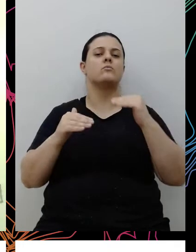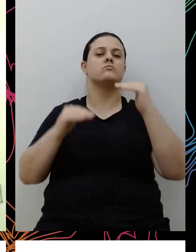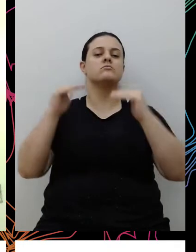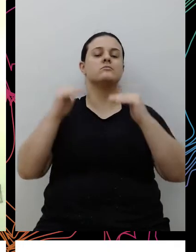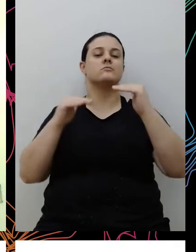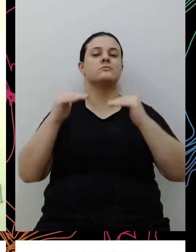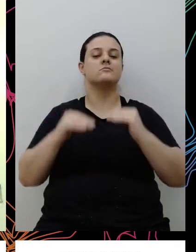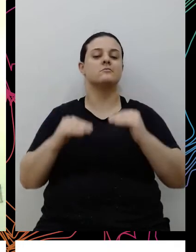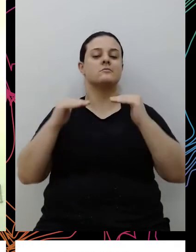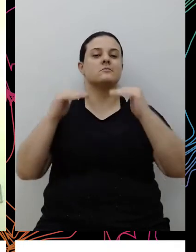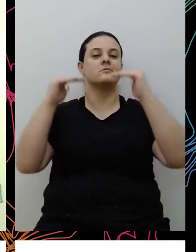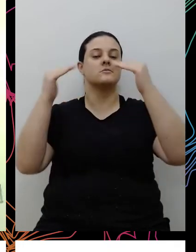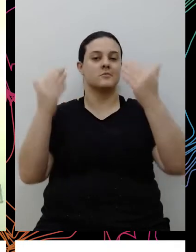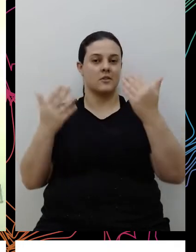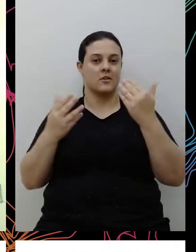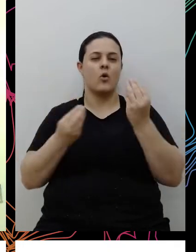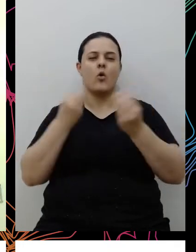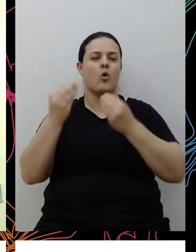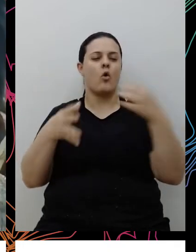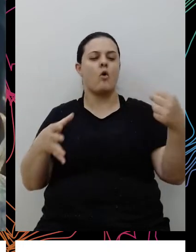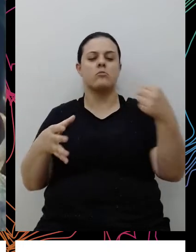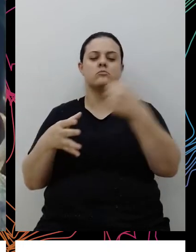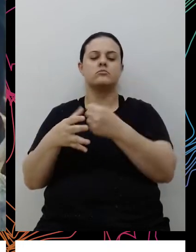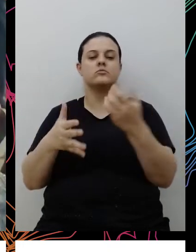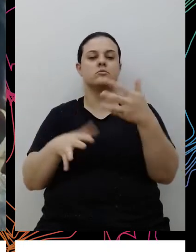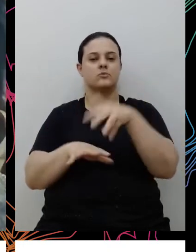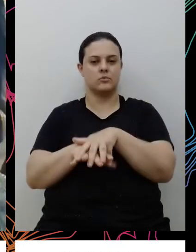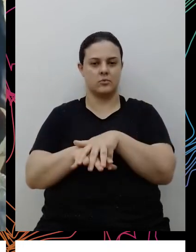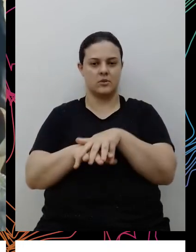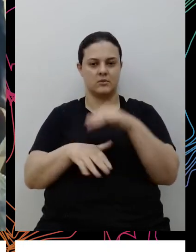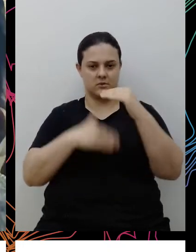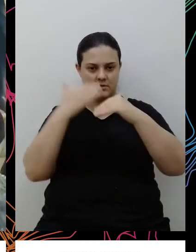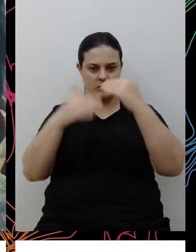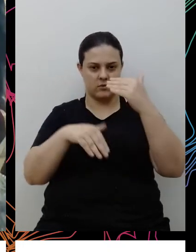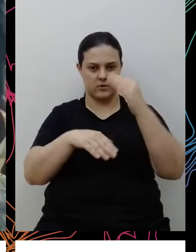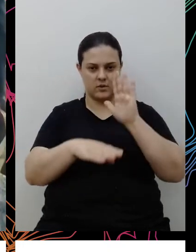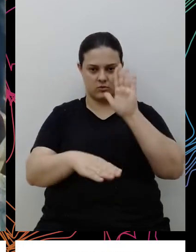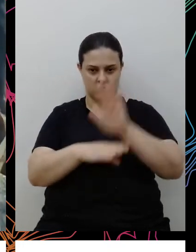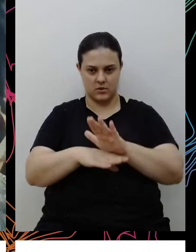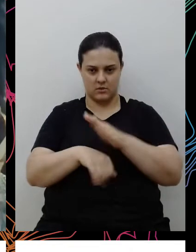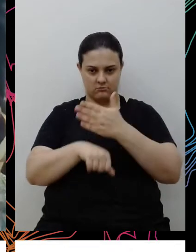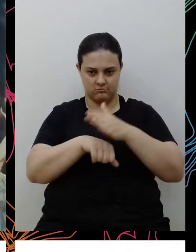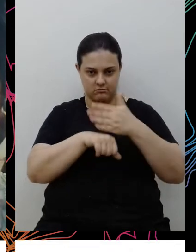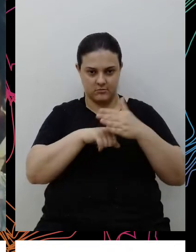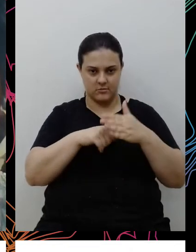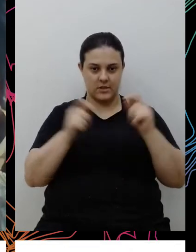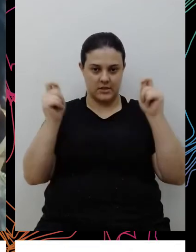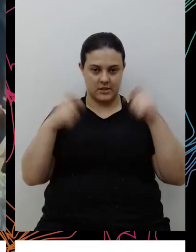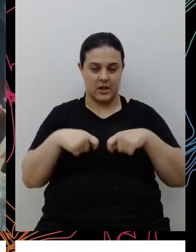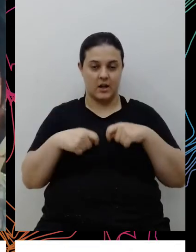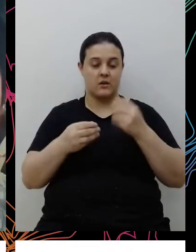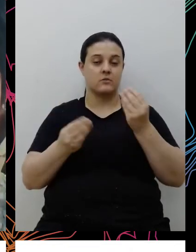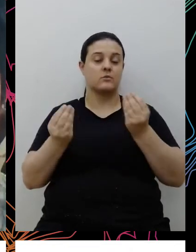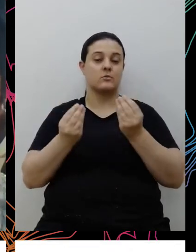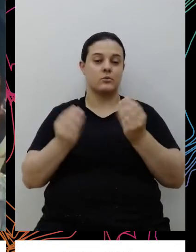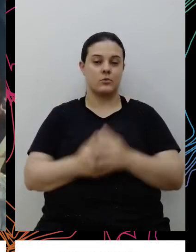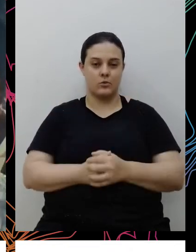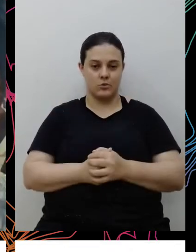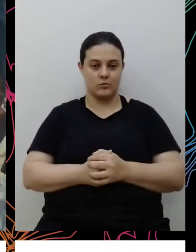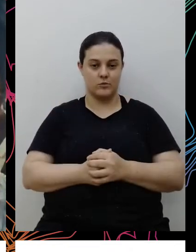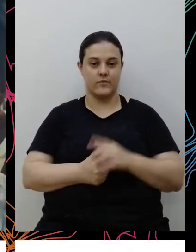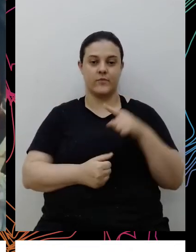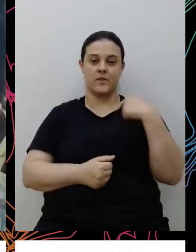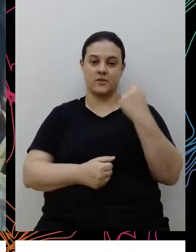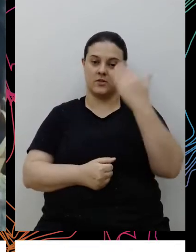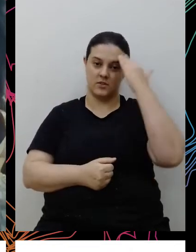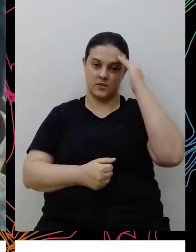Com qual forma você vai incluir essas pessoas? Você vai desenvolvê-las? Você vai potencializar esses talentos? A gente entende que